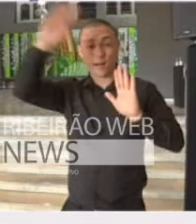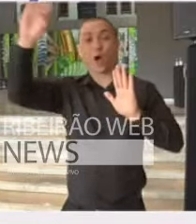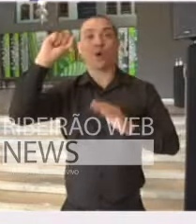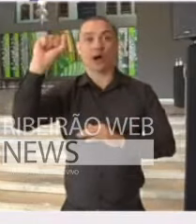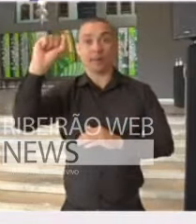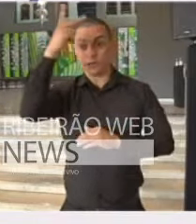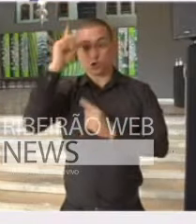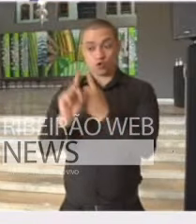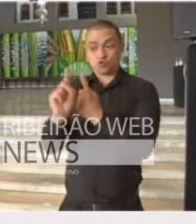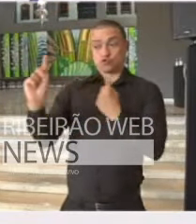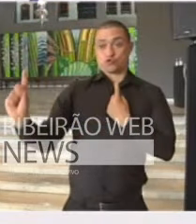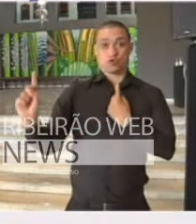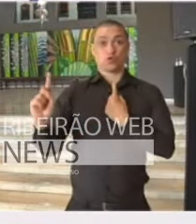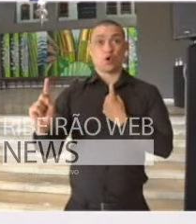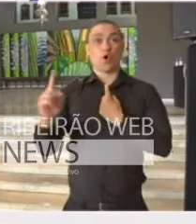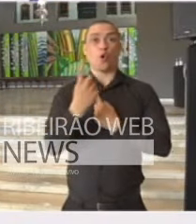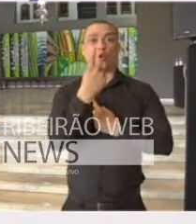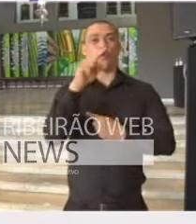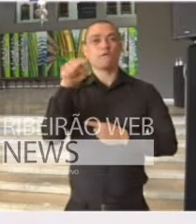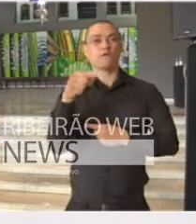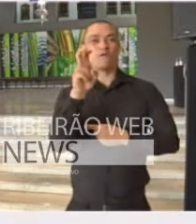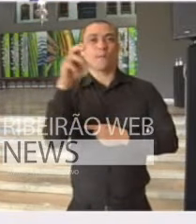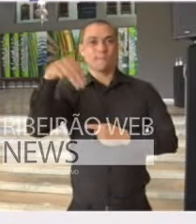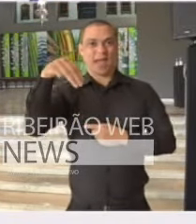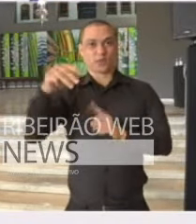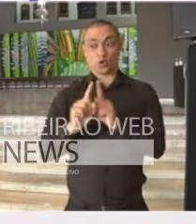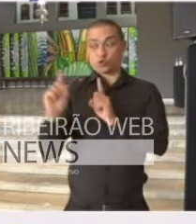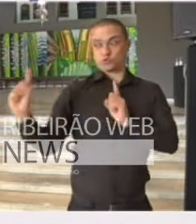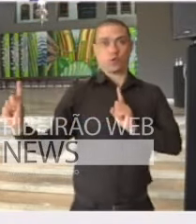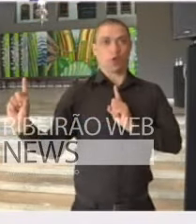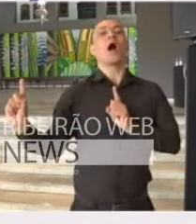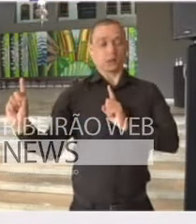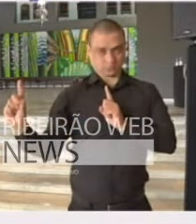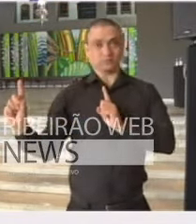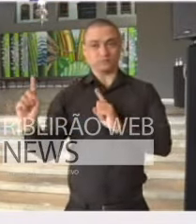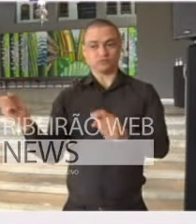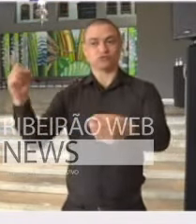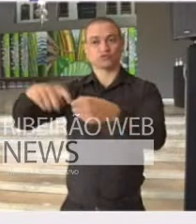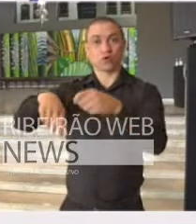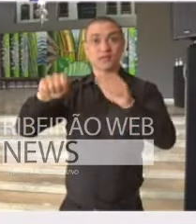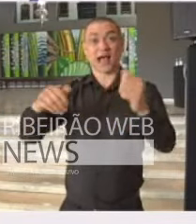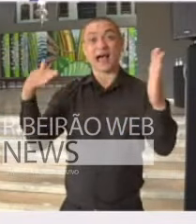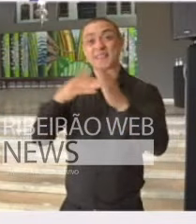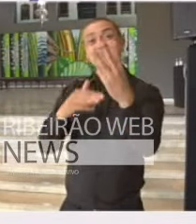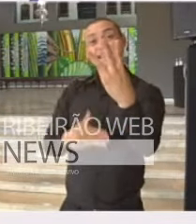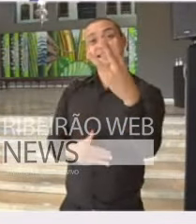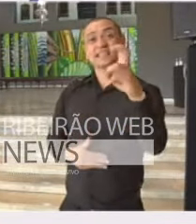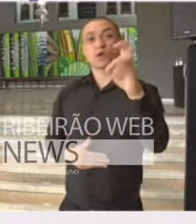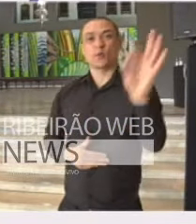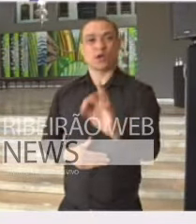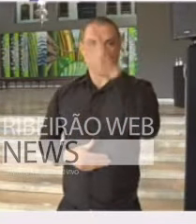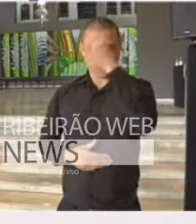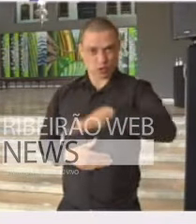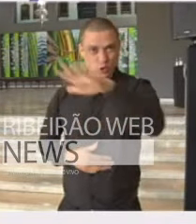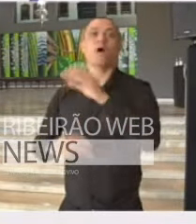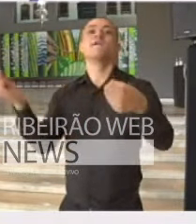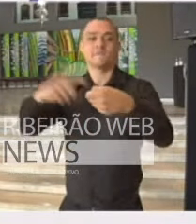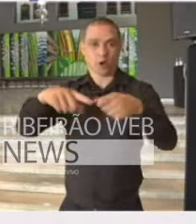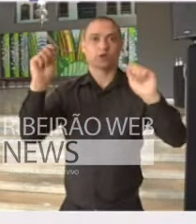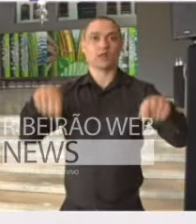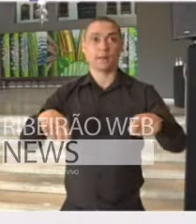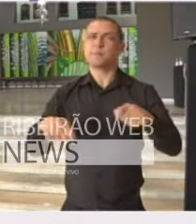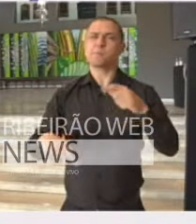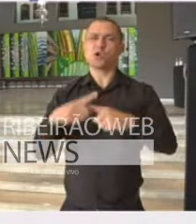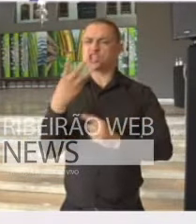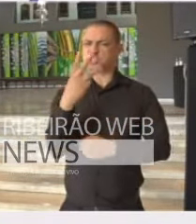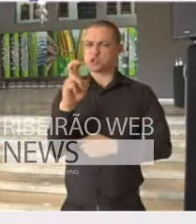distanciamento de 1,5 metros poderá voltar na primeira etapa até 35%. Por que este percentual é